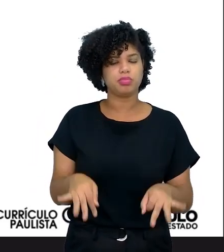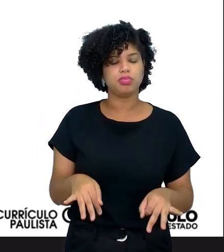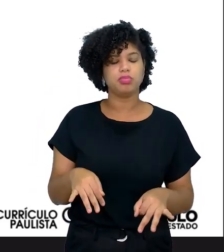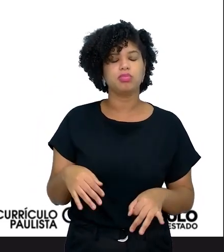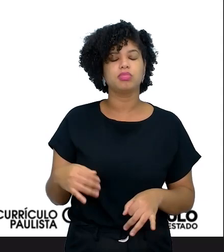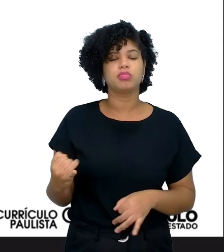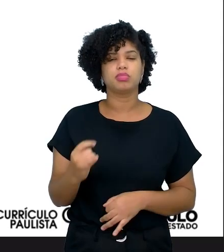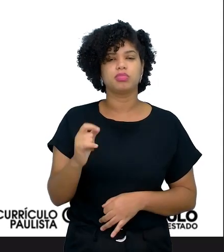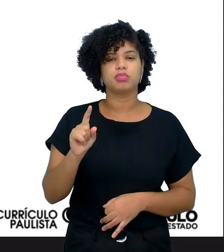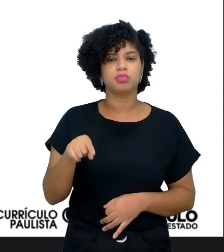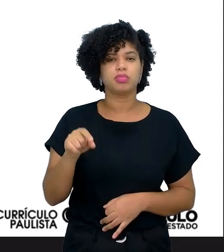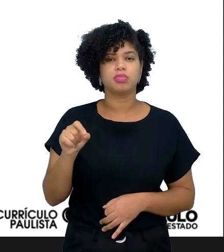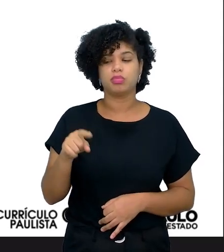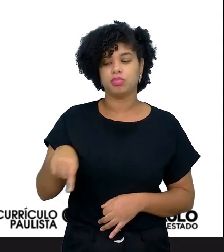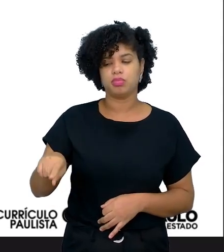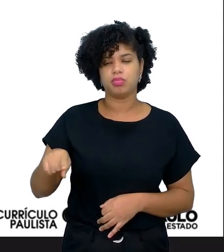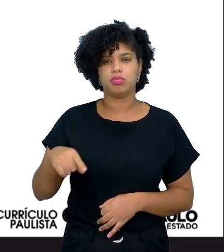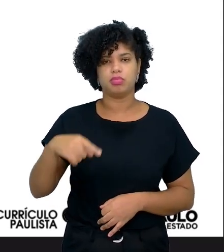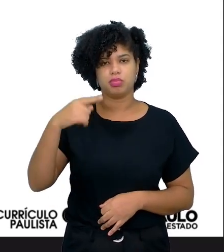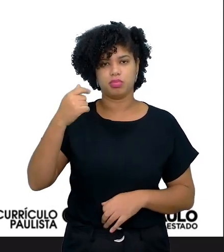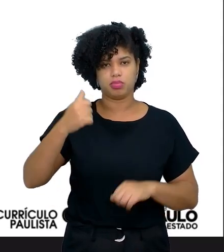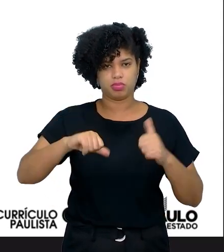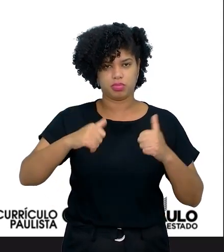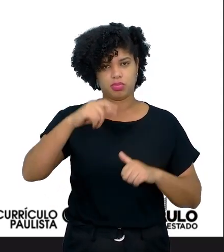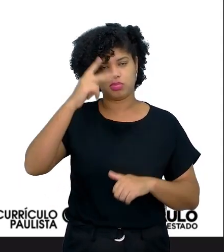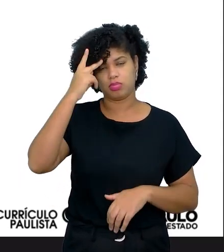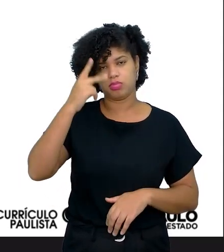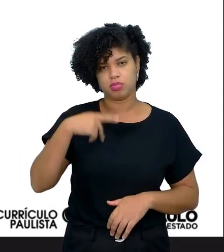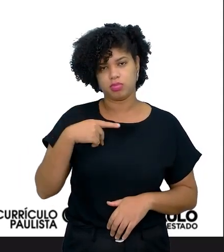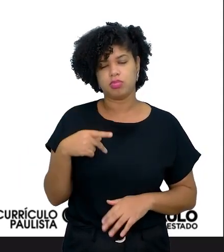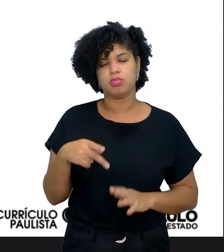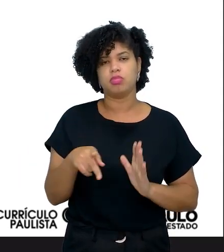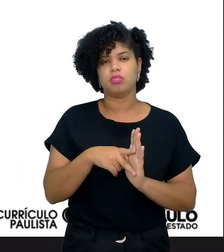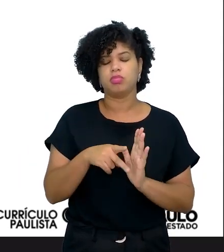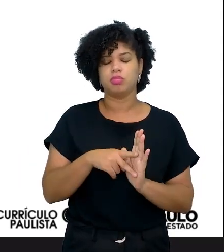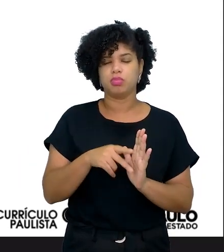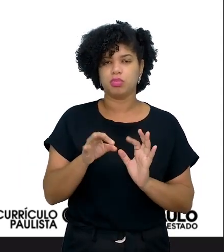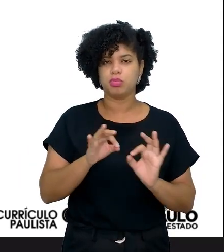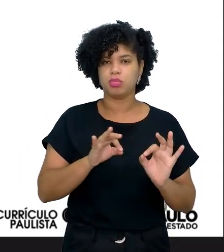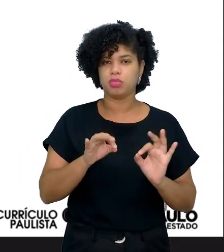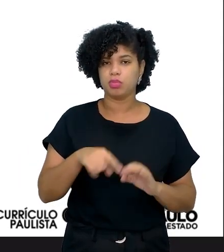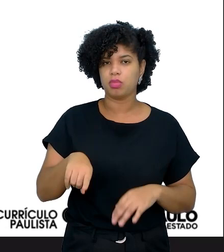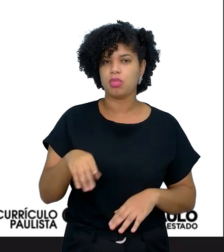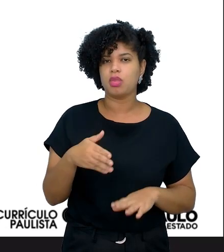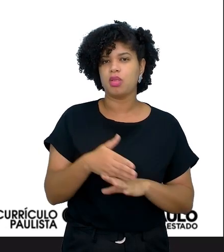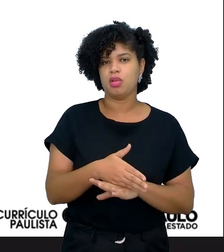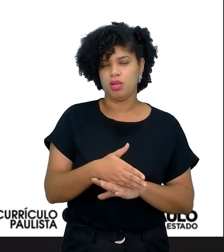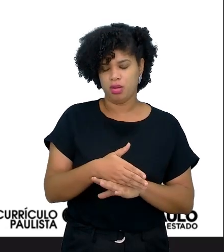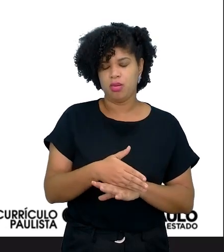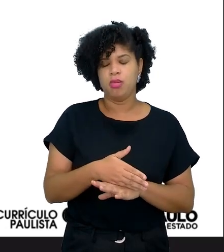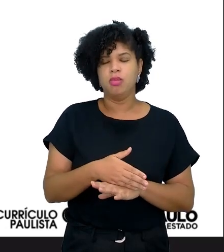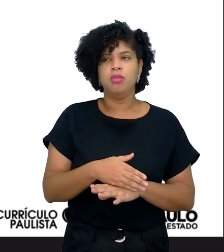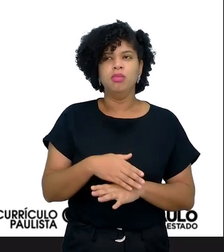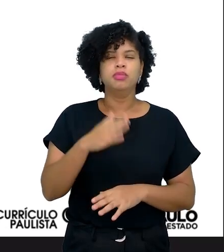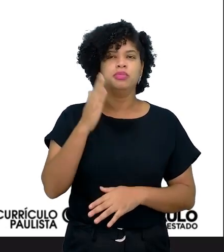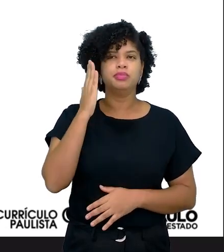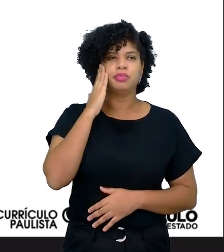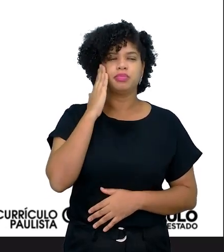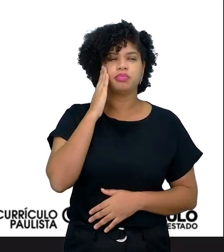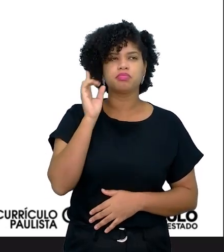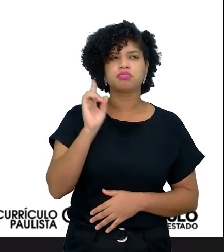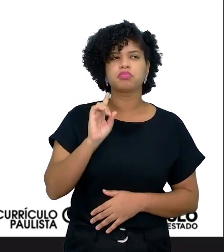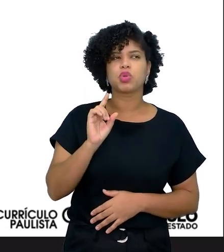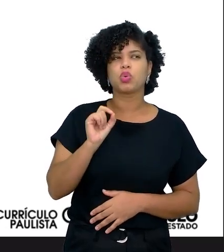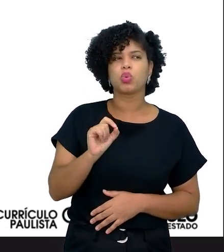autoavaliação, eles, né? Daquele projeto onde eles participaram, né? Ou seja, o que eu não sabia e agora eu sei